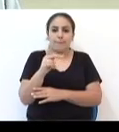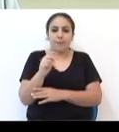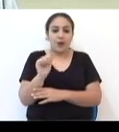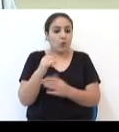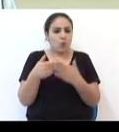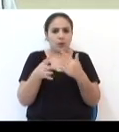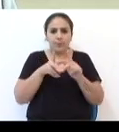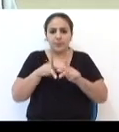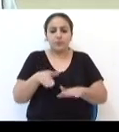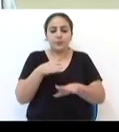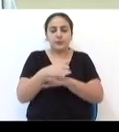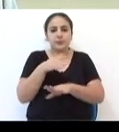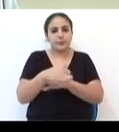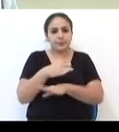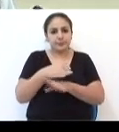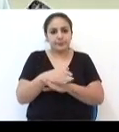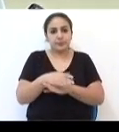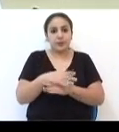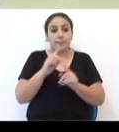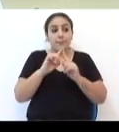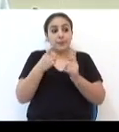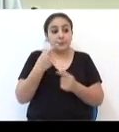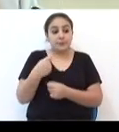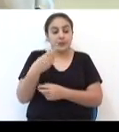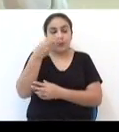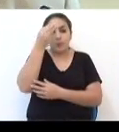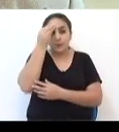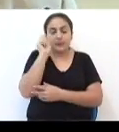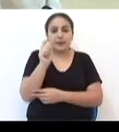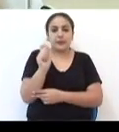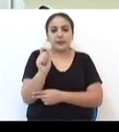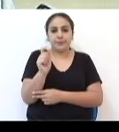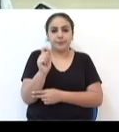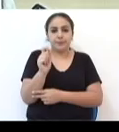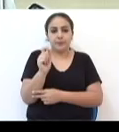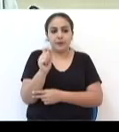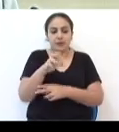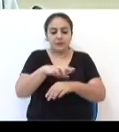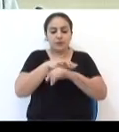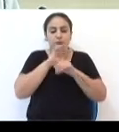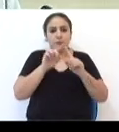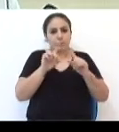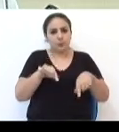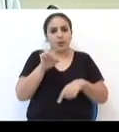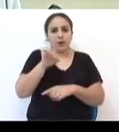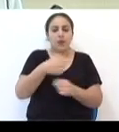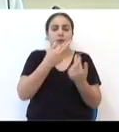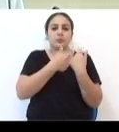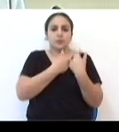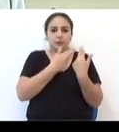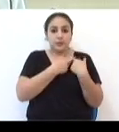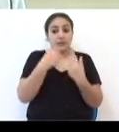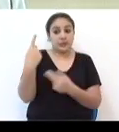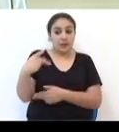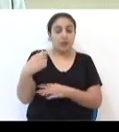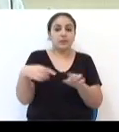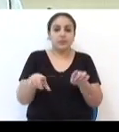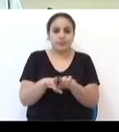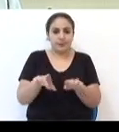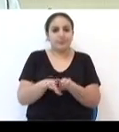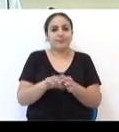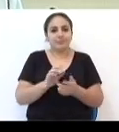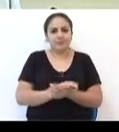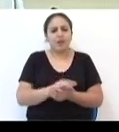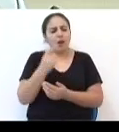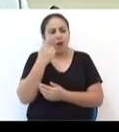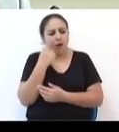pessoa pode participar desse processo. Desde que ela entenda que a segurança pública é também responsabilidade dela, olha